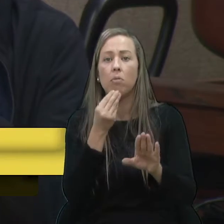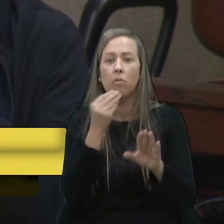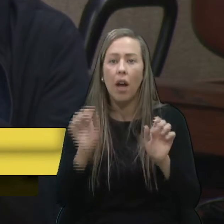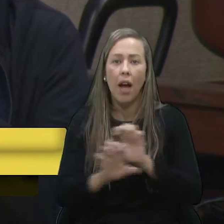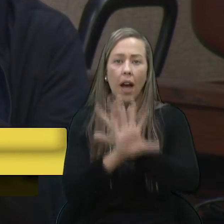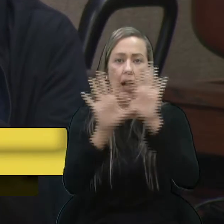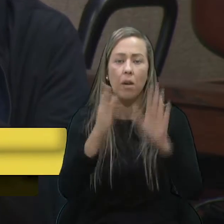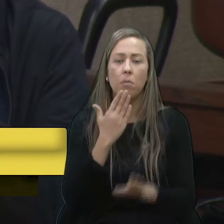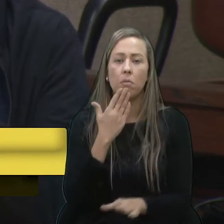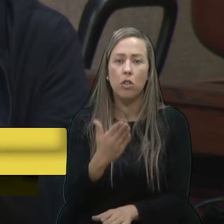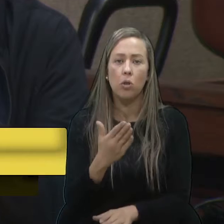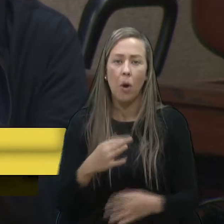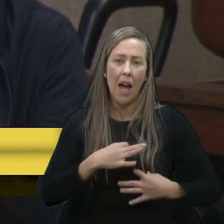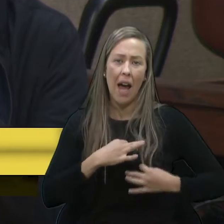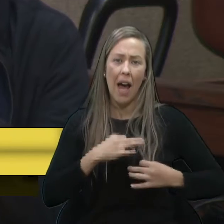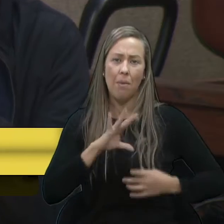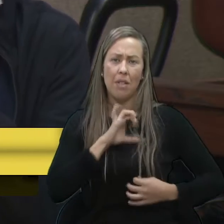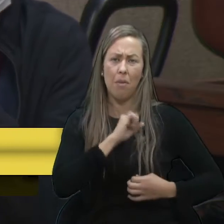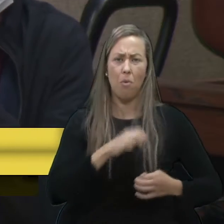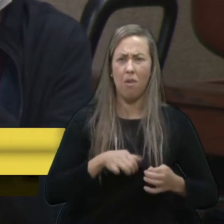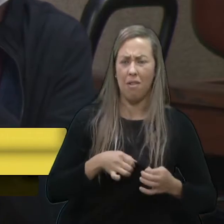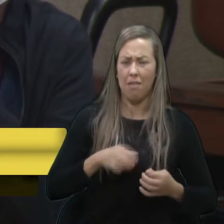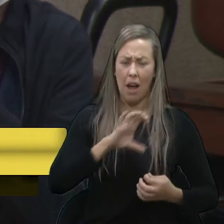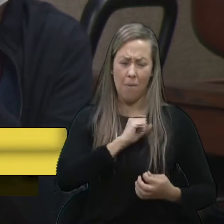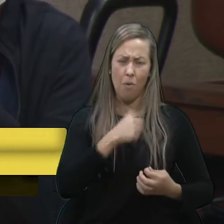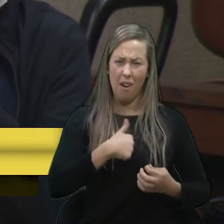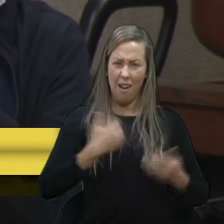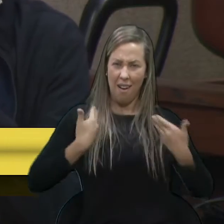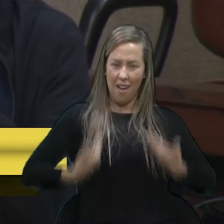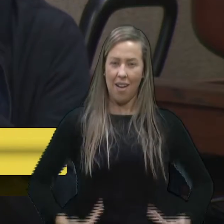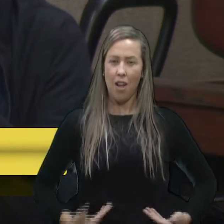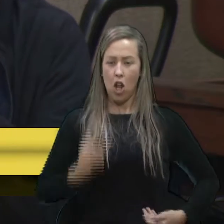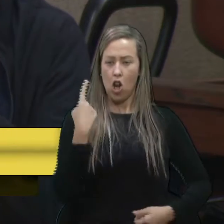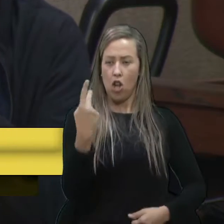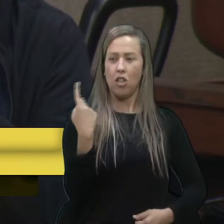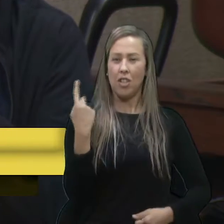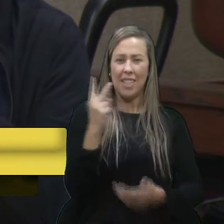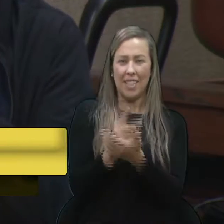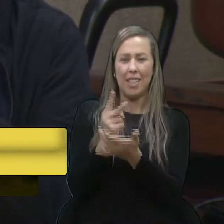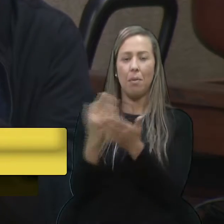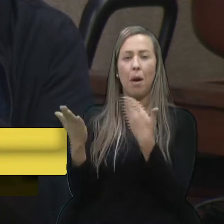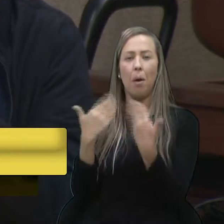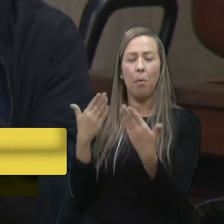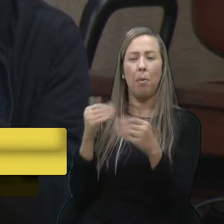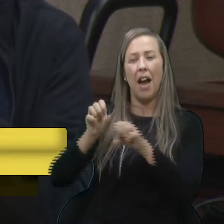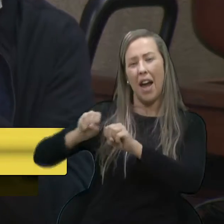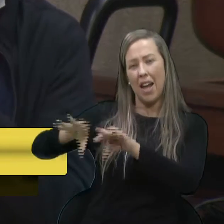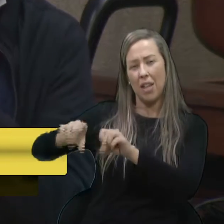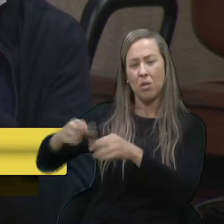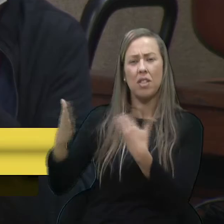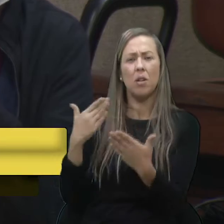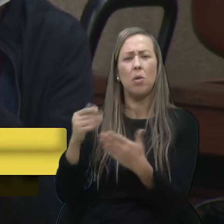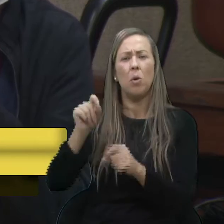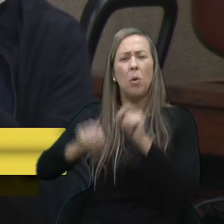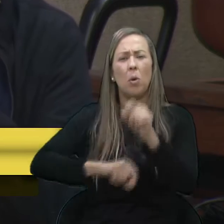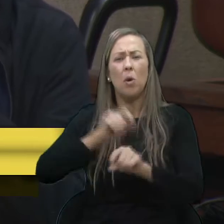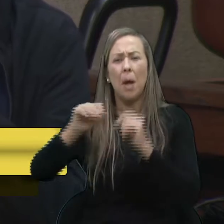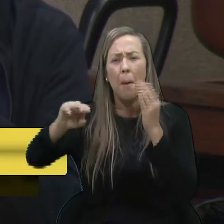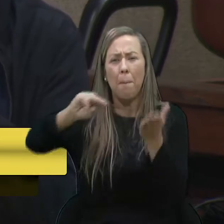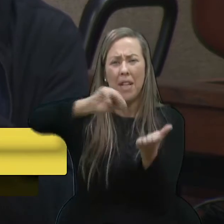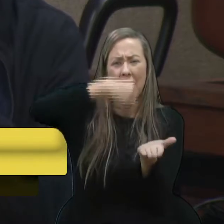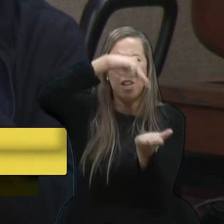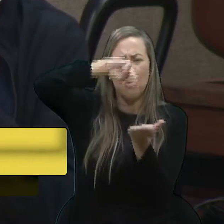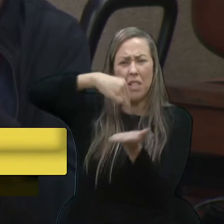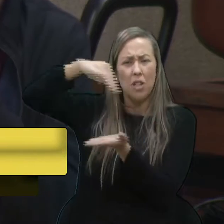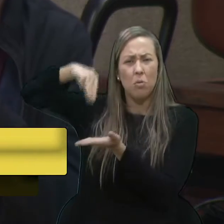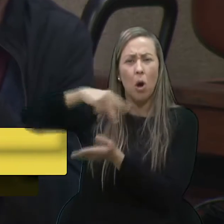falou, pediu amor à camisa, a gente tem, o vereador Bressão e eu ele conversamos diretamente em questão da educação, o que a gente recebeu de mensagem de